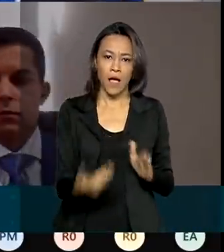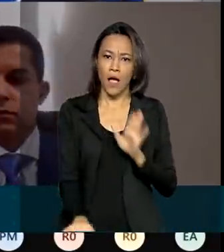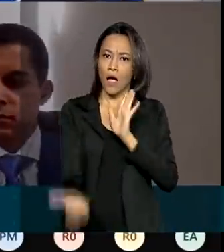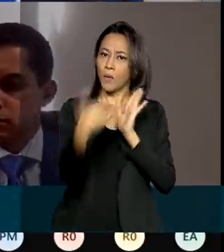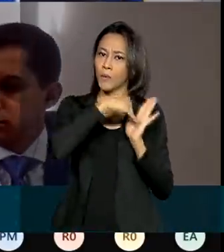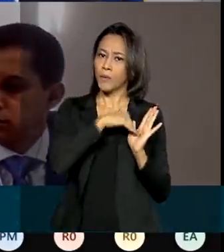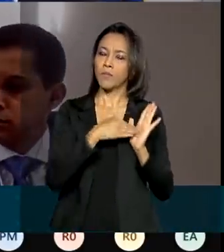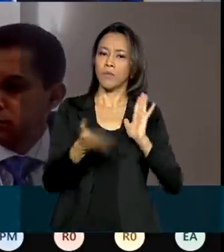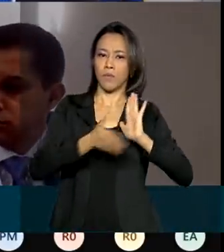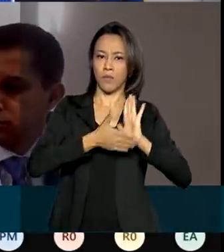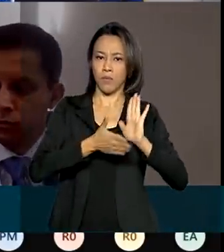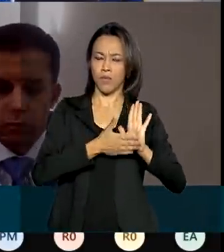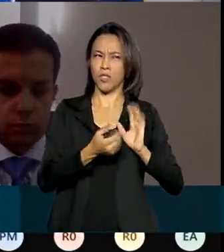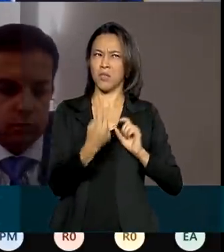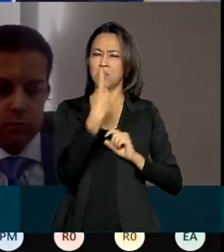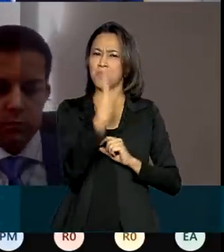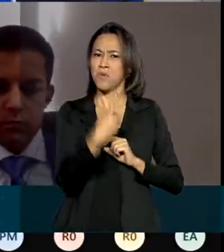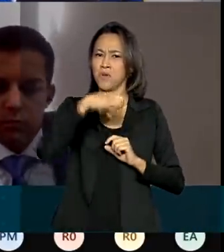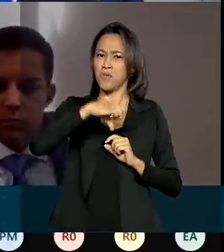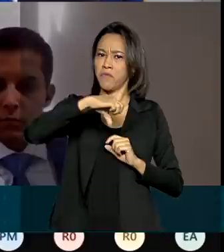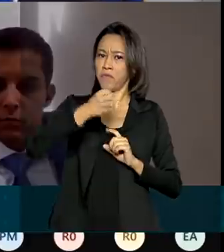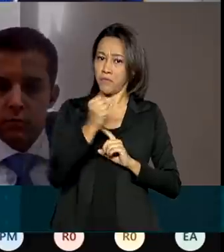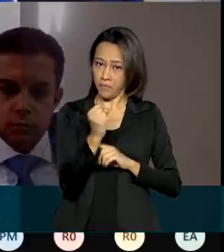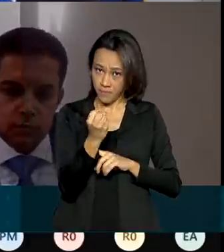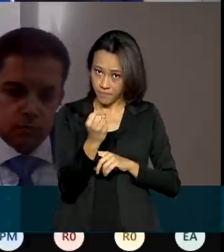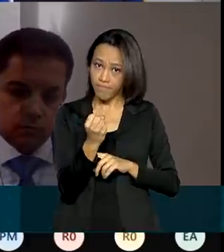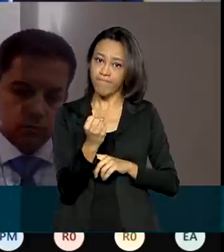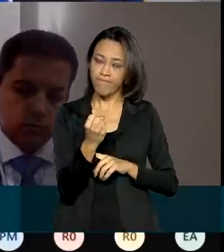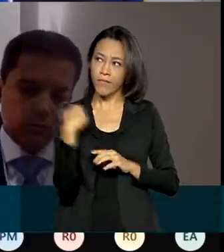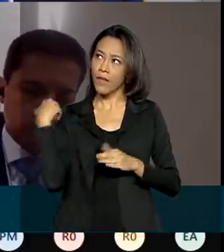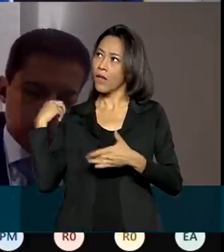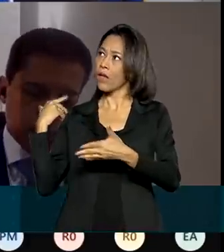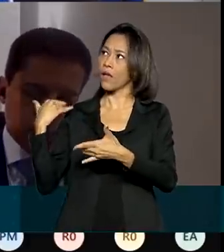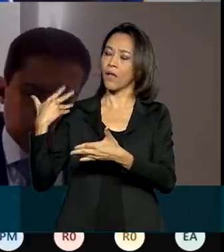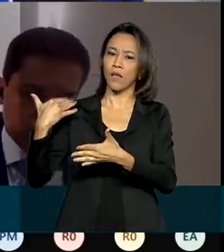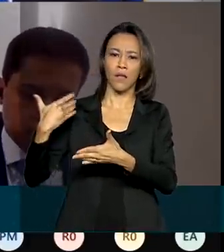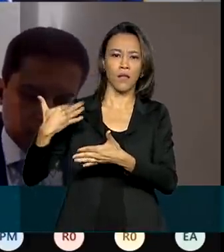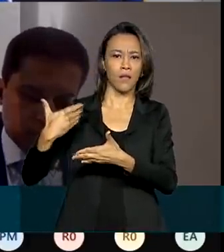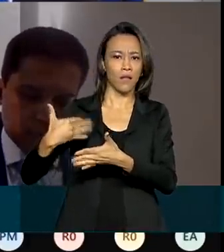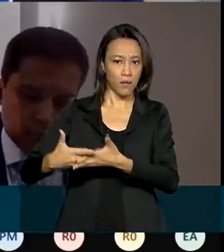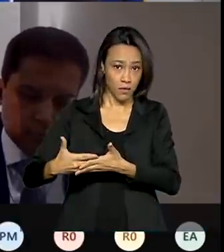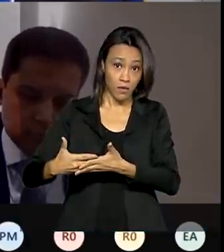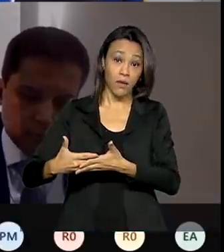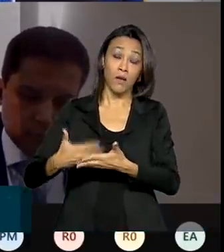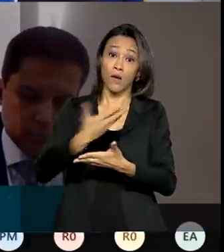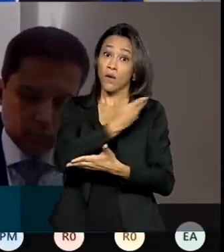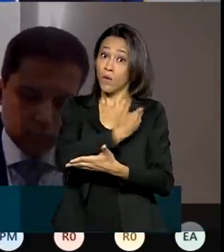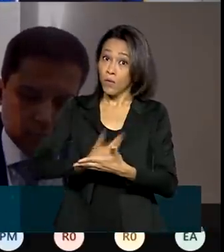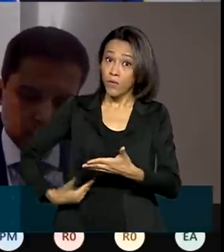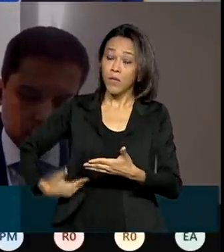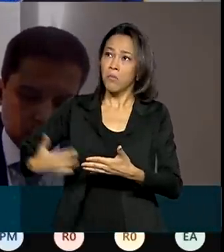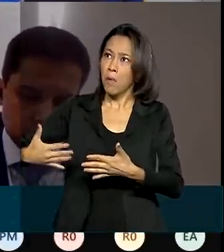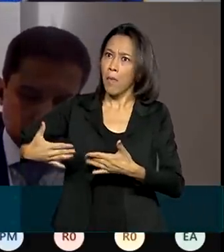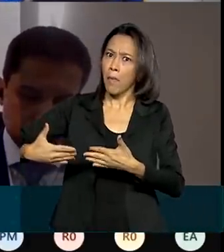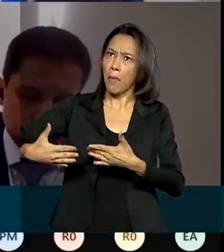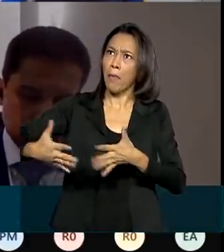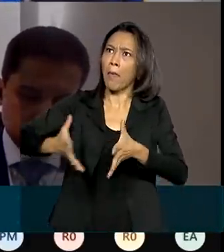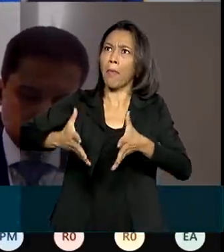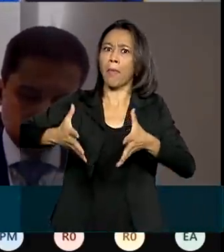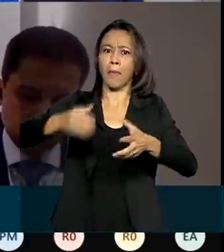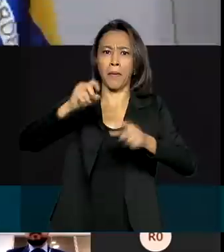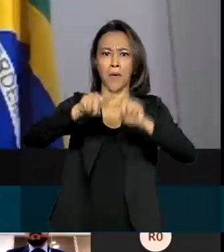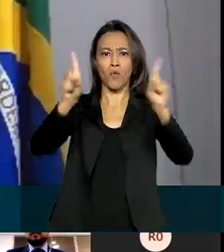era em 1998. De lá pra cá, o Estado brasileiro só cresceu e os